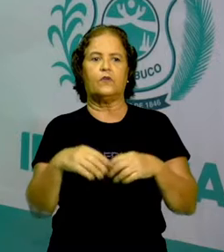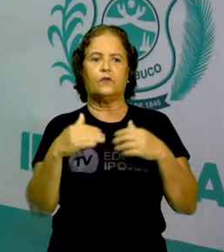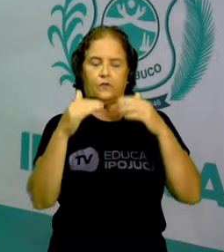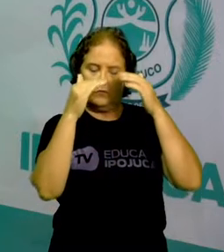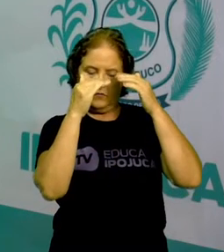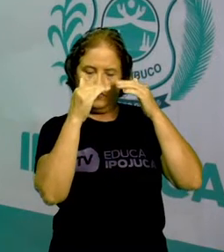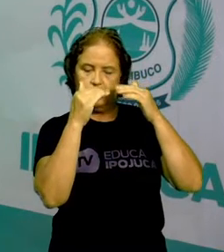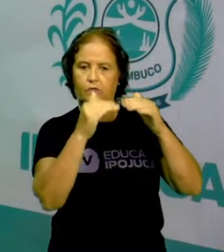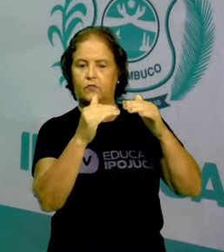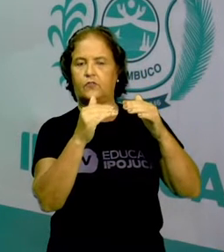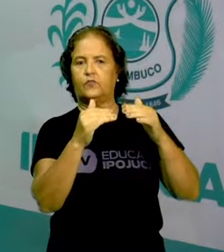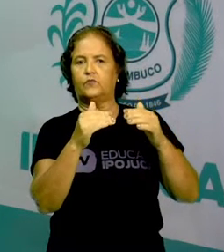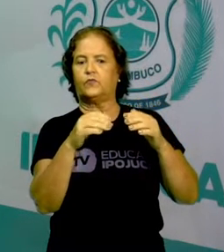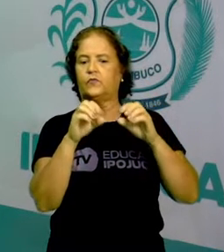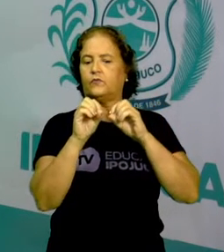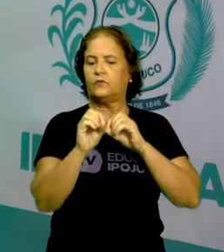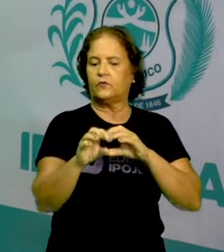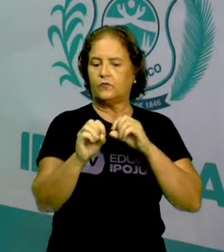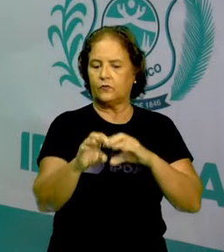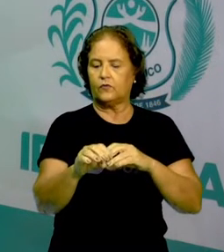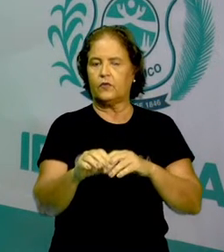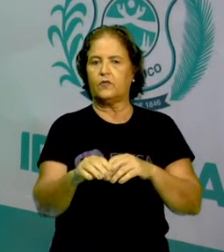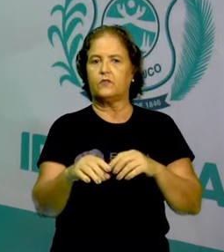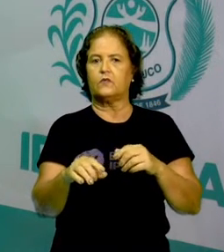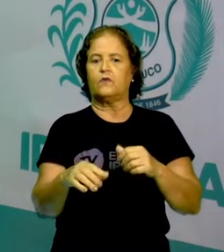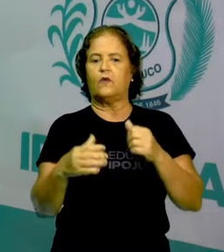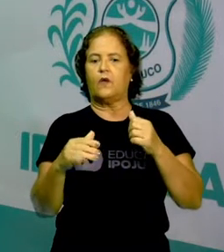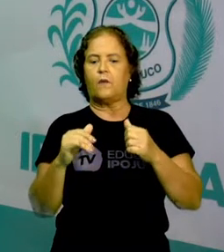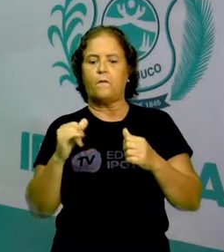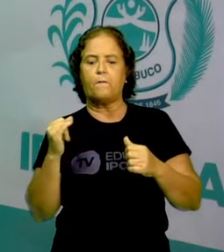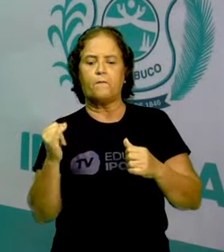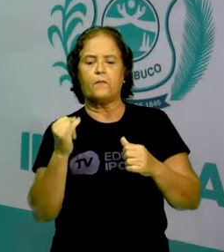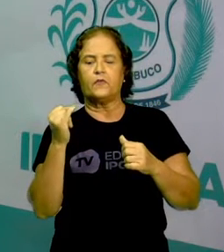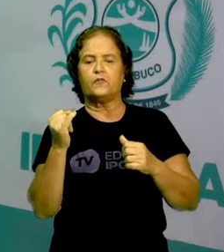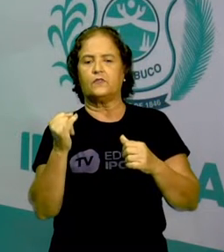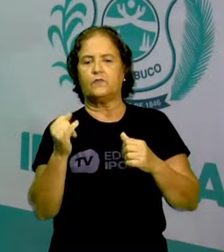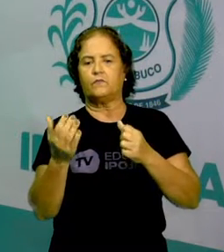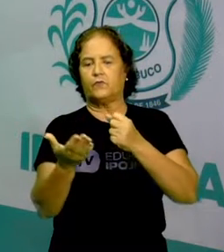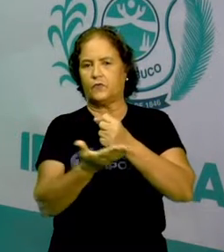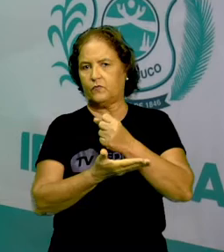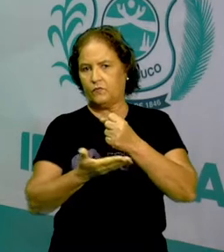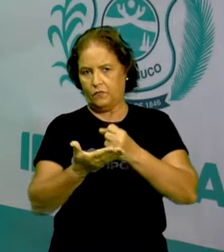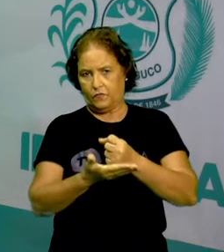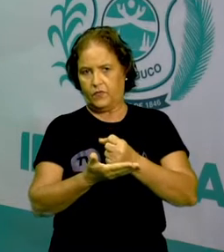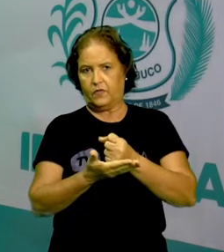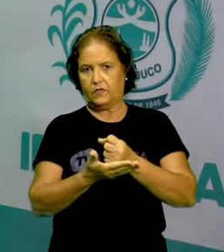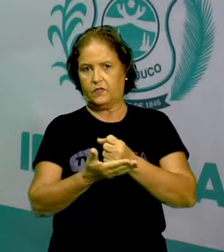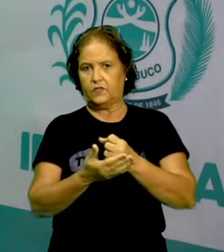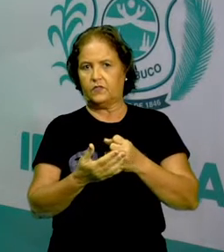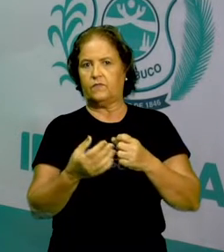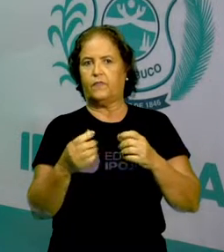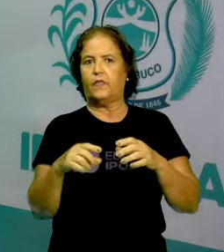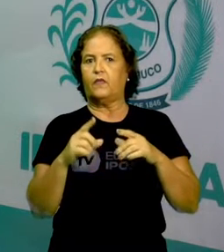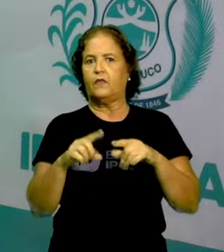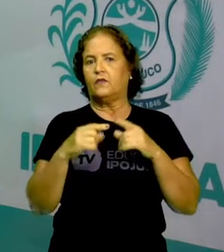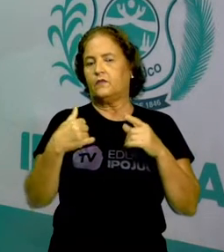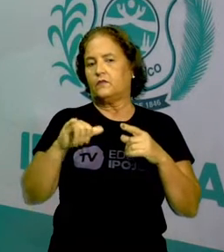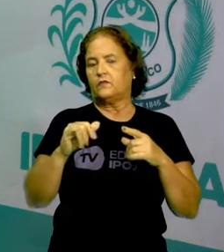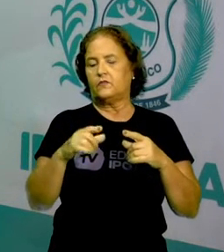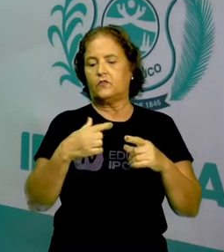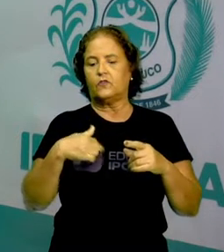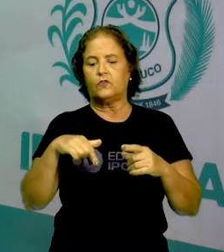de cada um de nós, de nós seres humanos. Sem ela nós não conseguiríamos